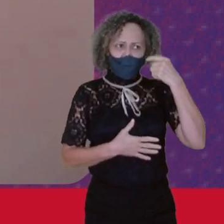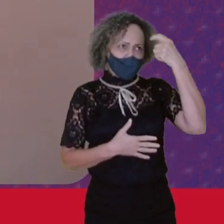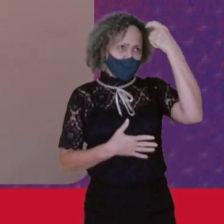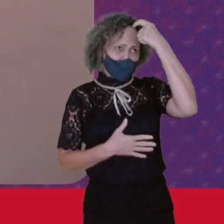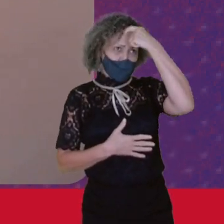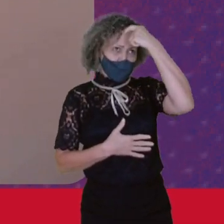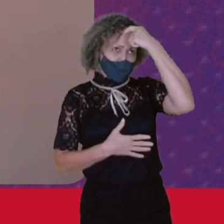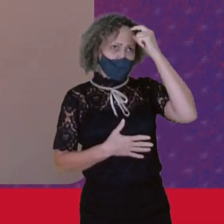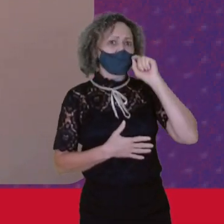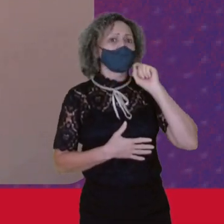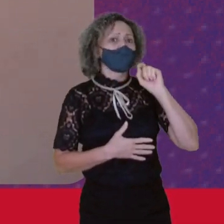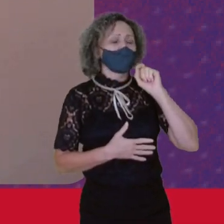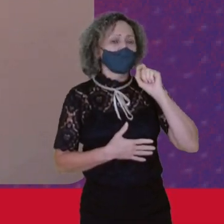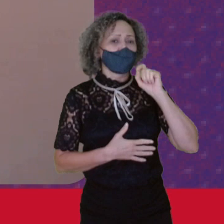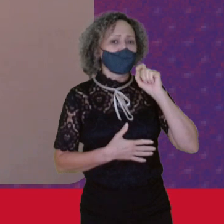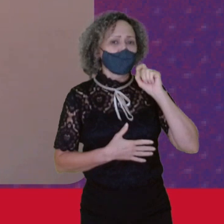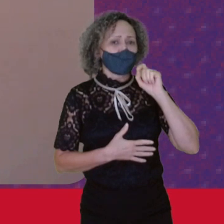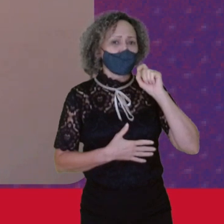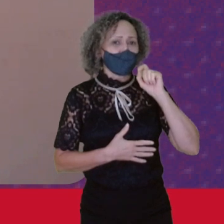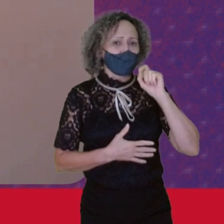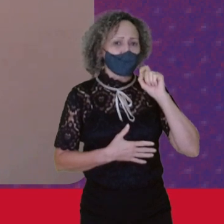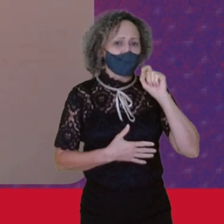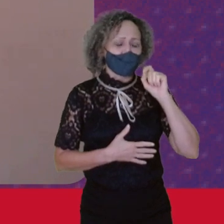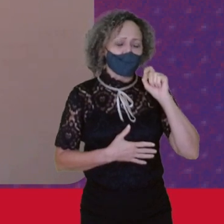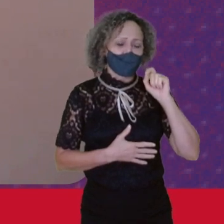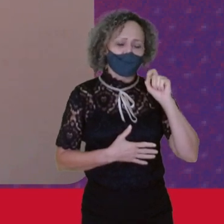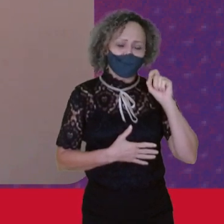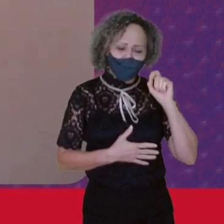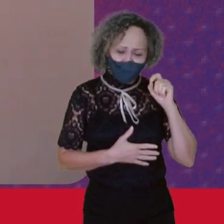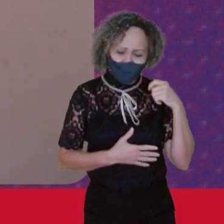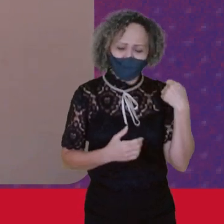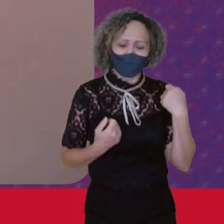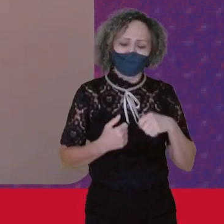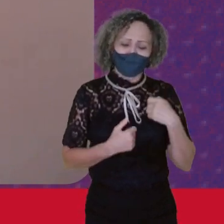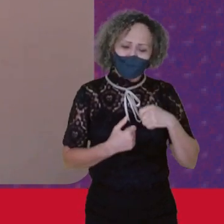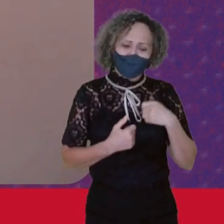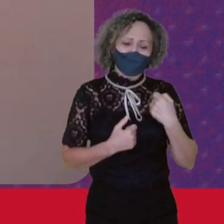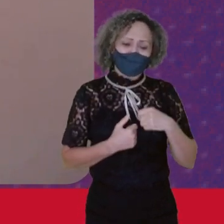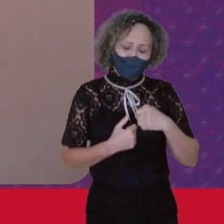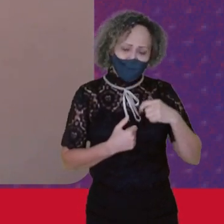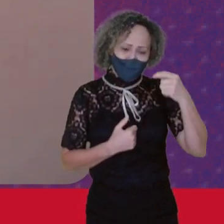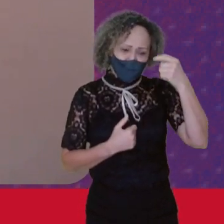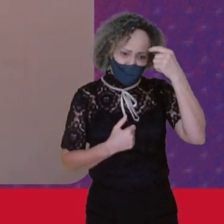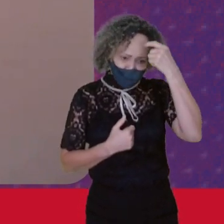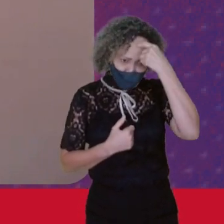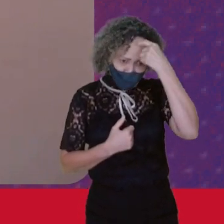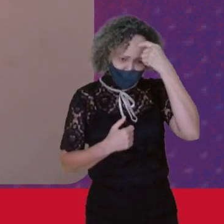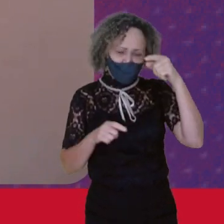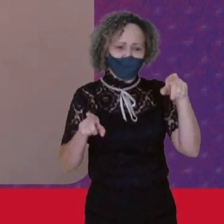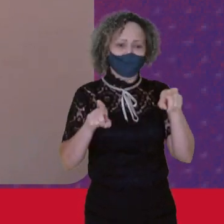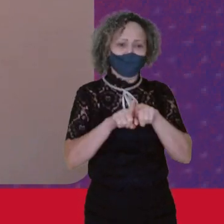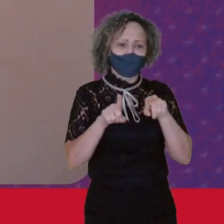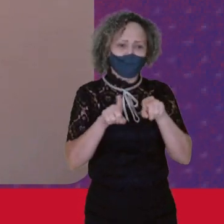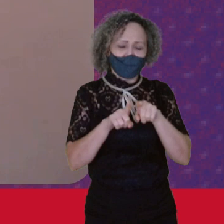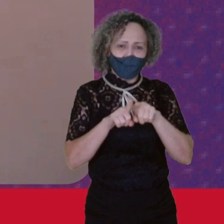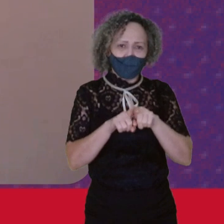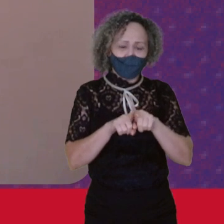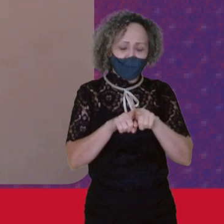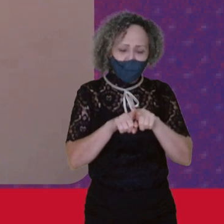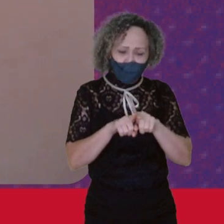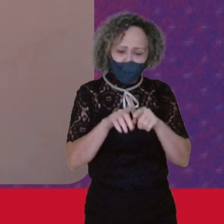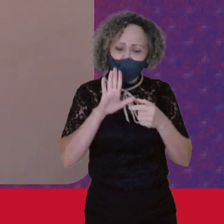maior Por conta disso Mas há algo Muito importante Que é uma Visibilidade De problemas Que são